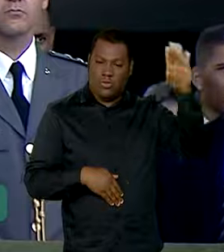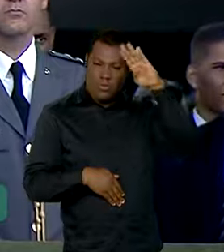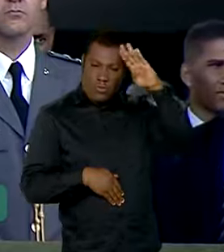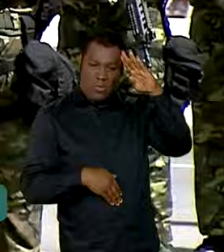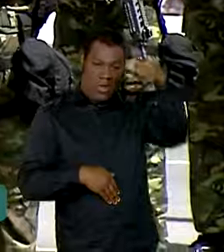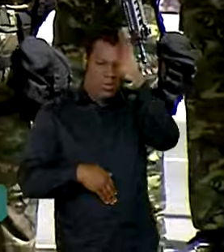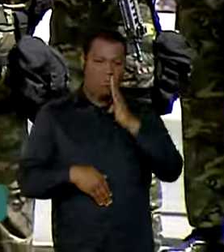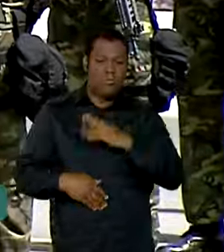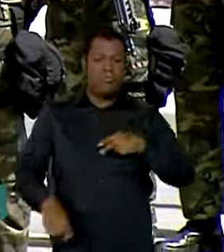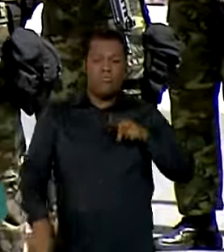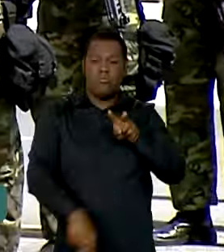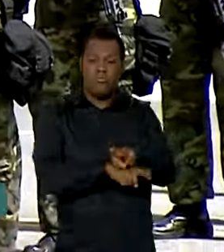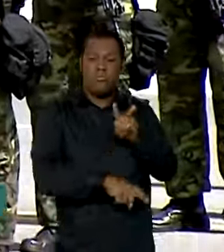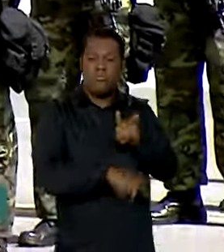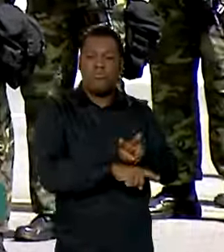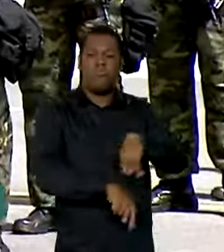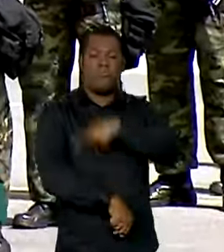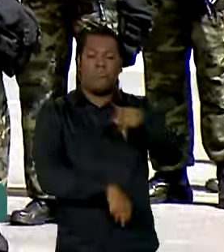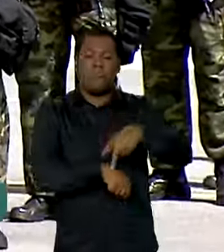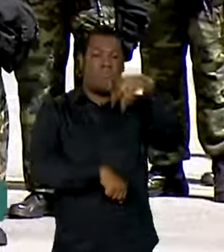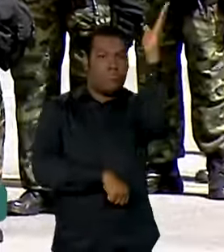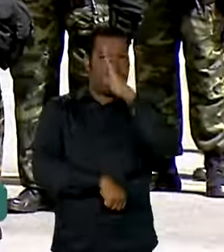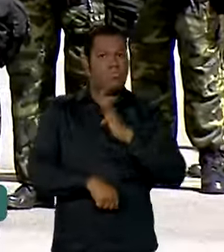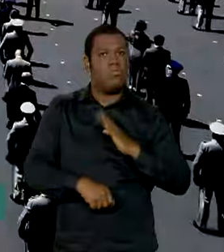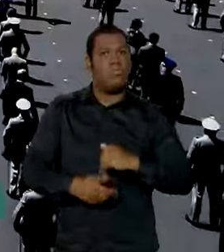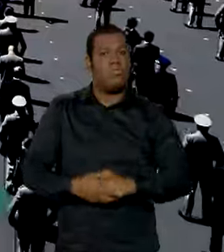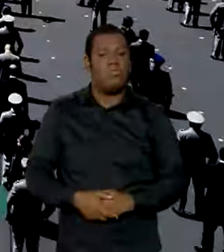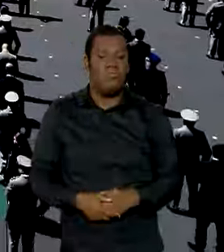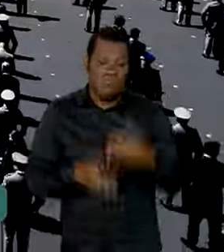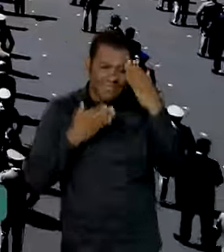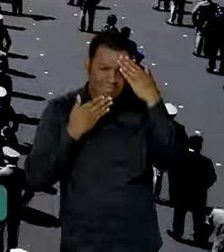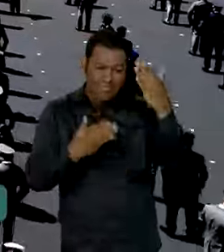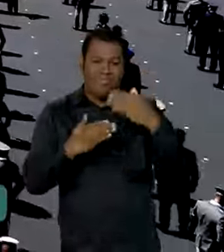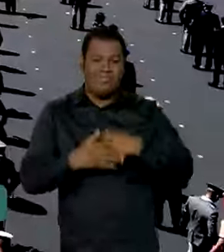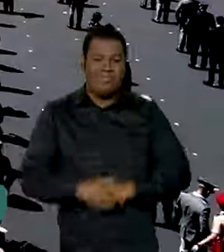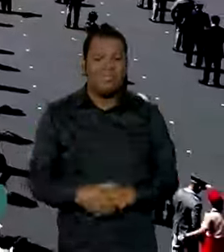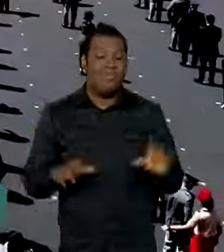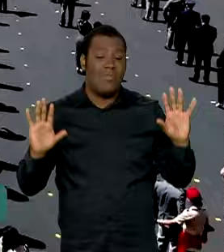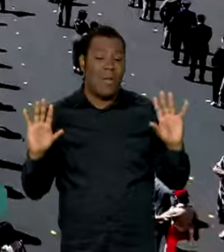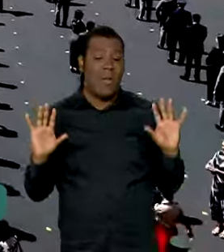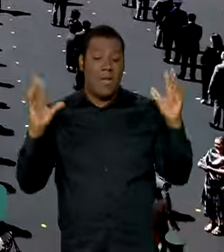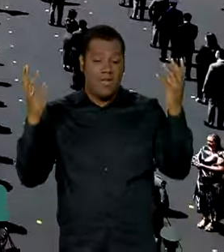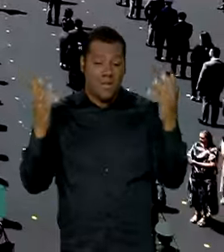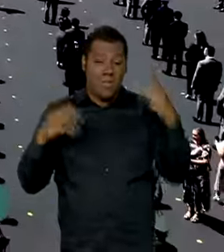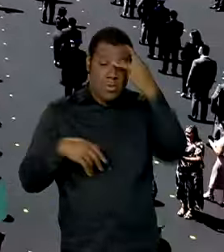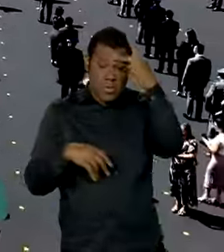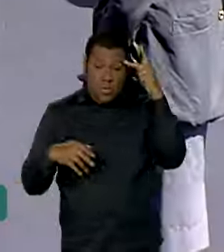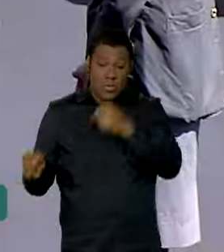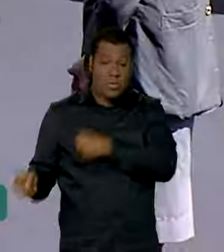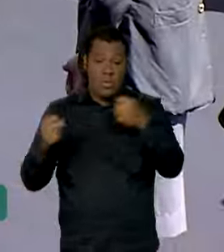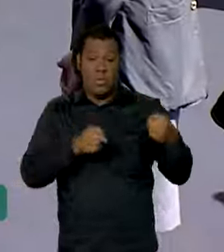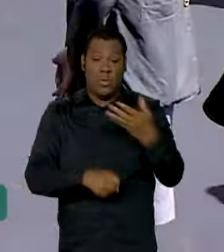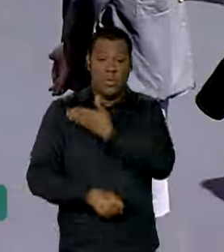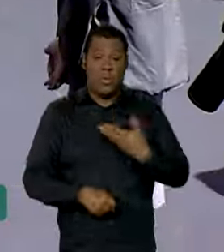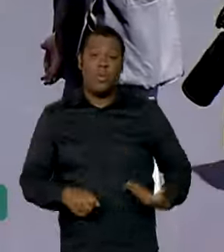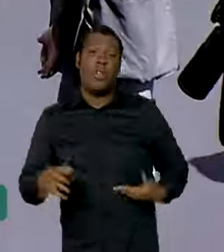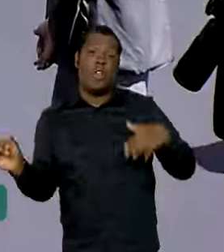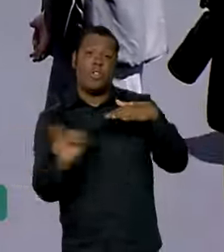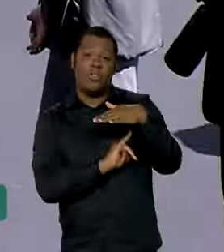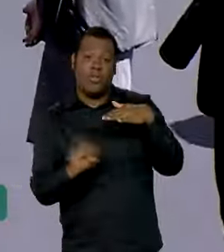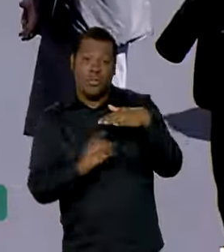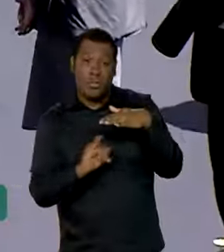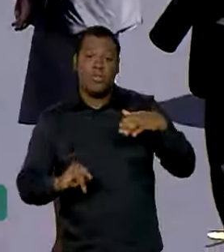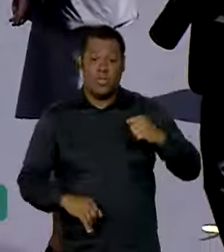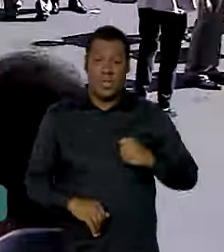pátria! Exército do Brasil! Muito obrigado. Durante o evento, autoridades e instituições civis e militares